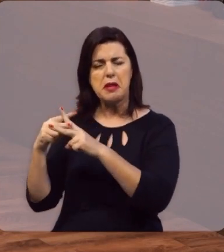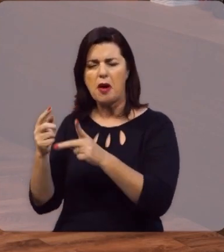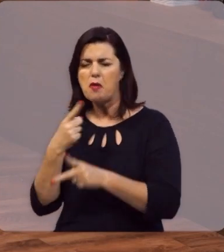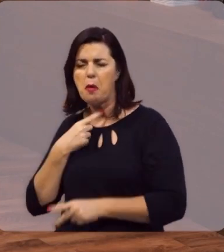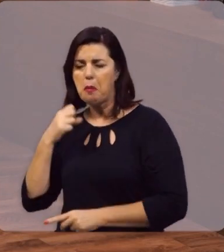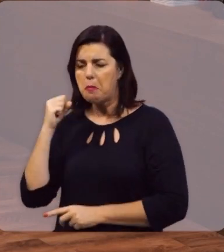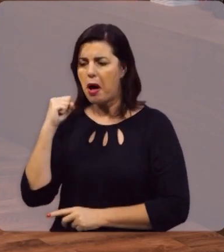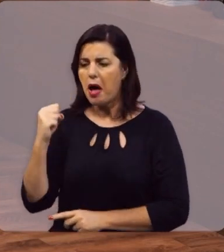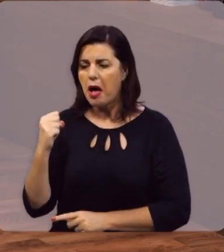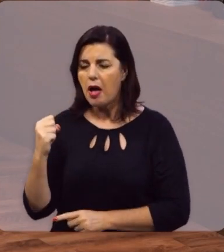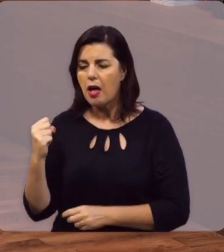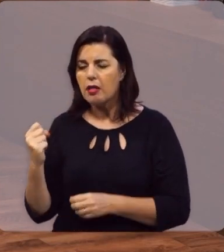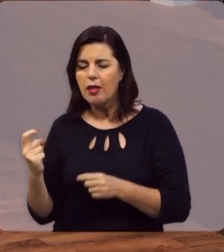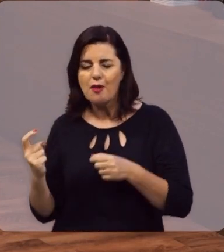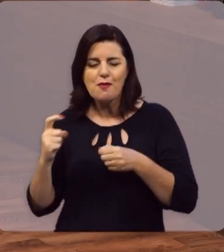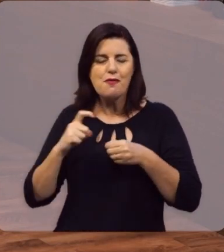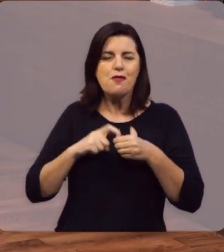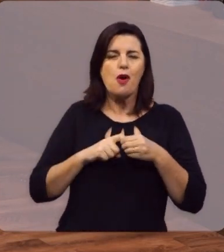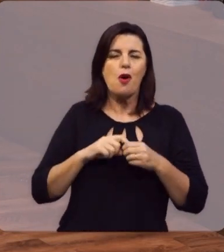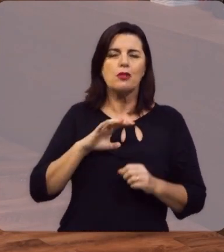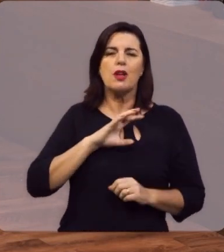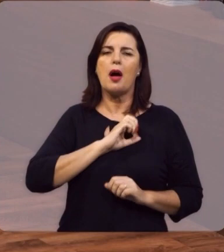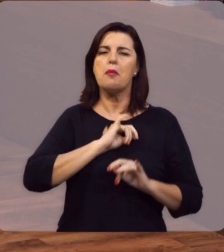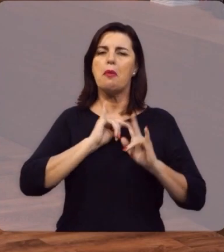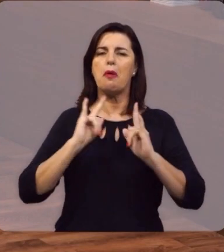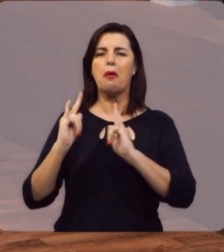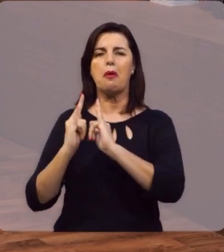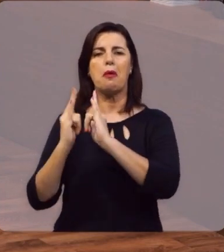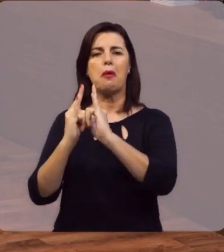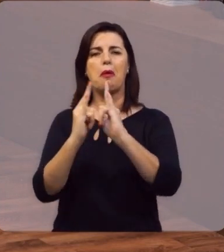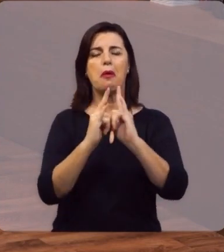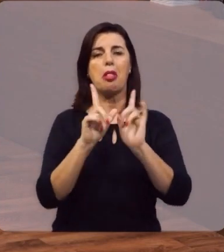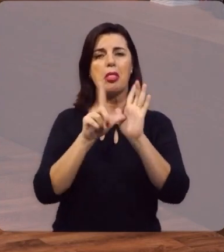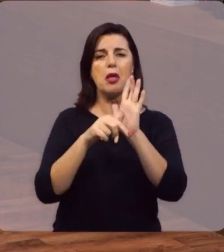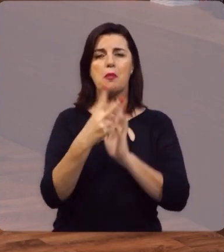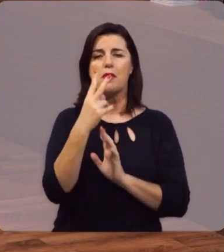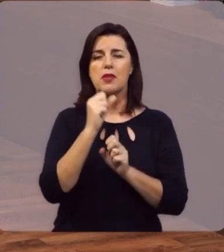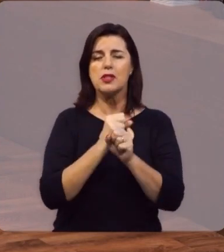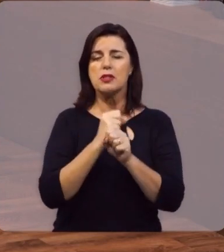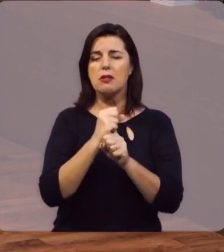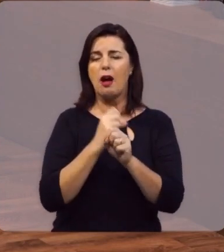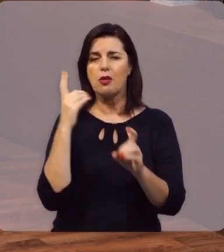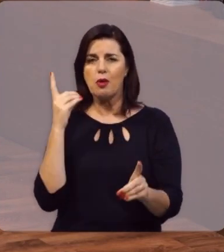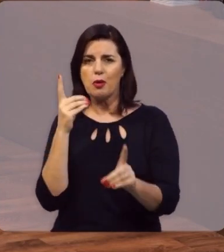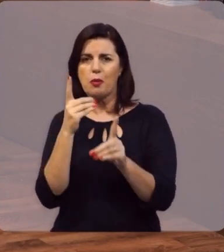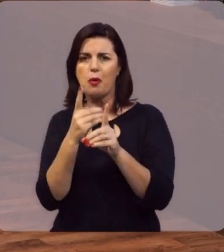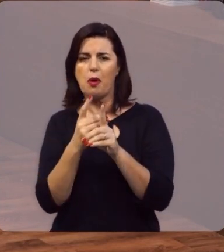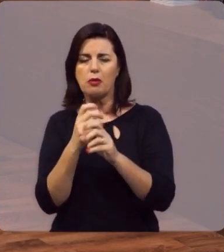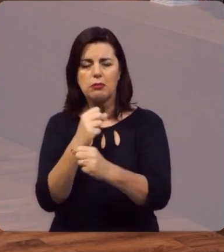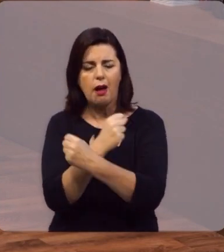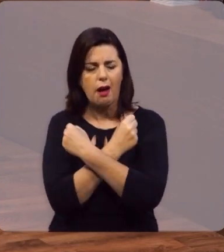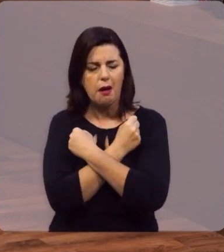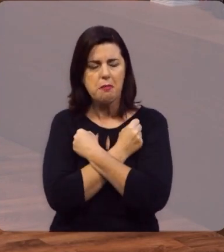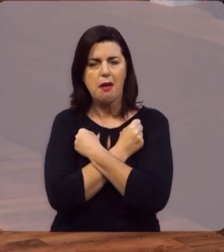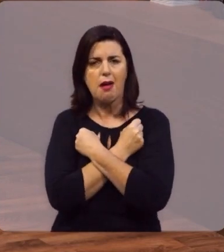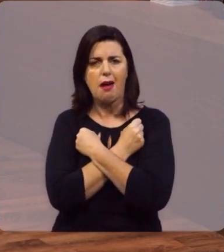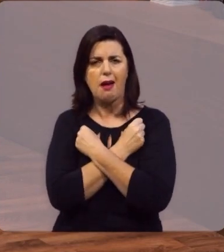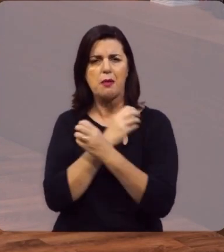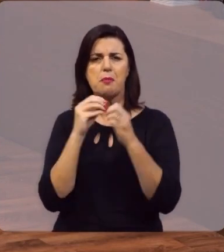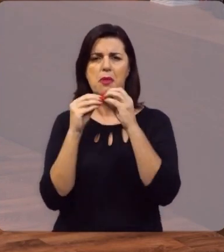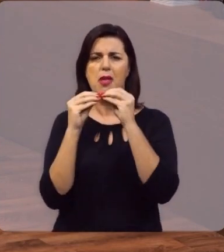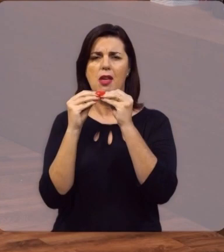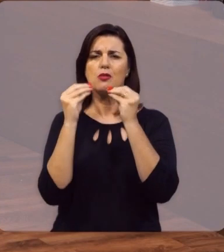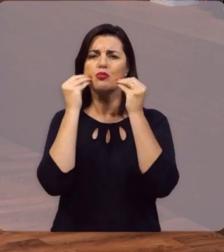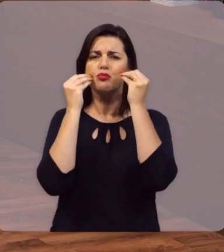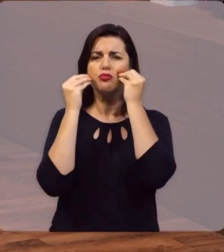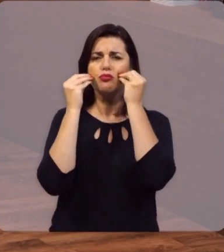em reconciliação, e aqueles dois irmãos, depois de vinte anos, se encontram, se abraçam,